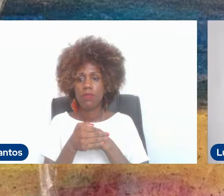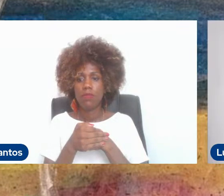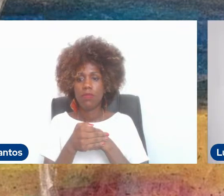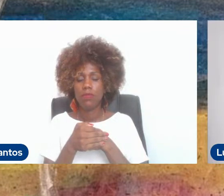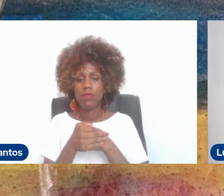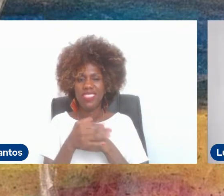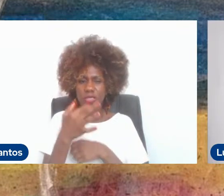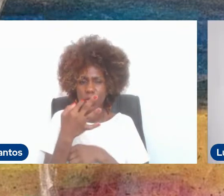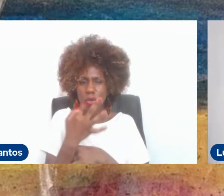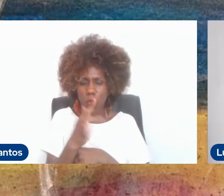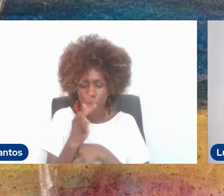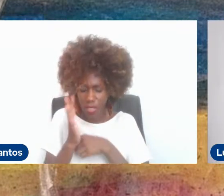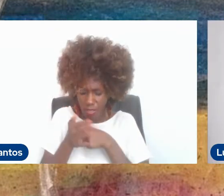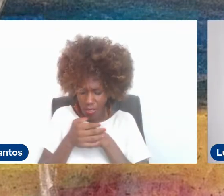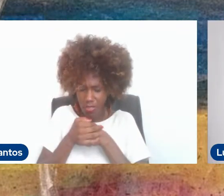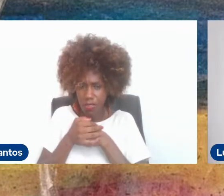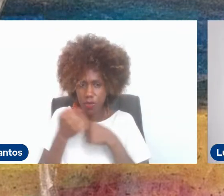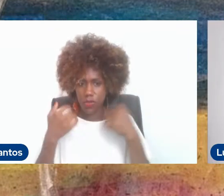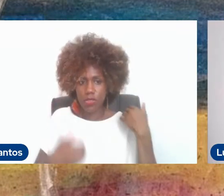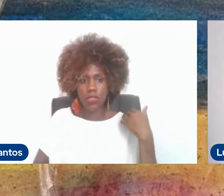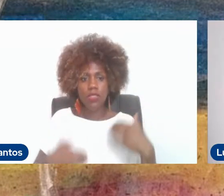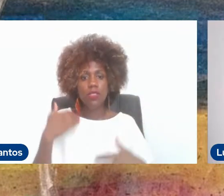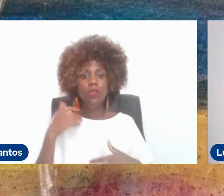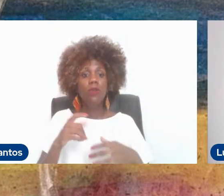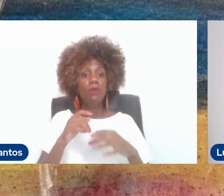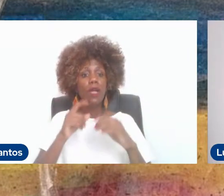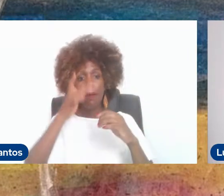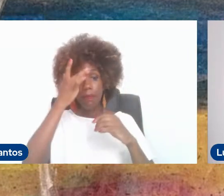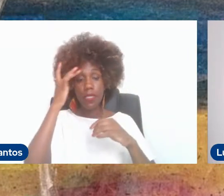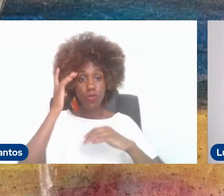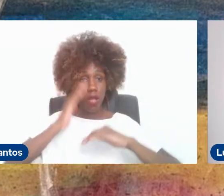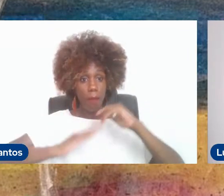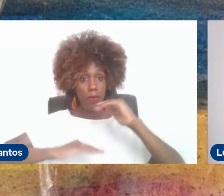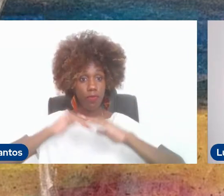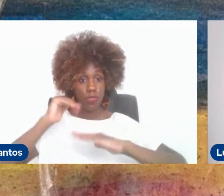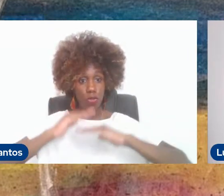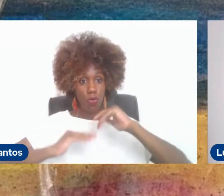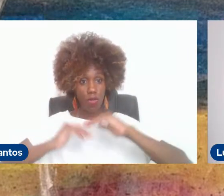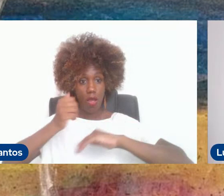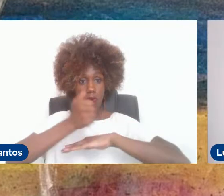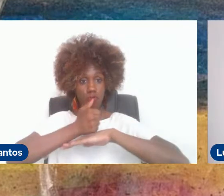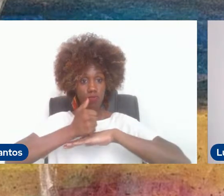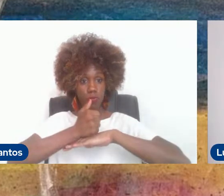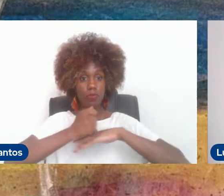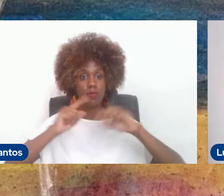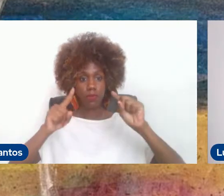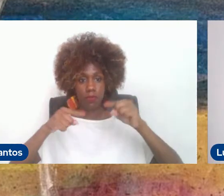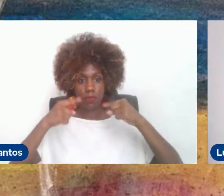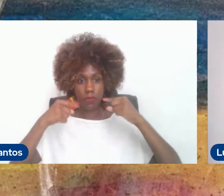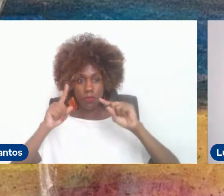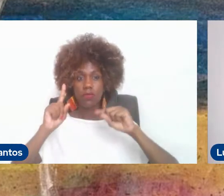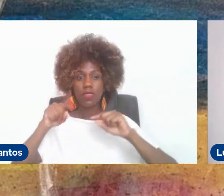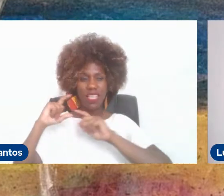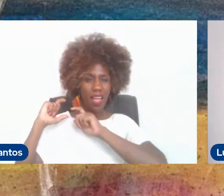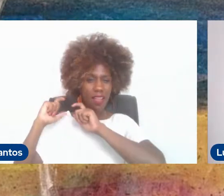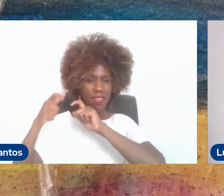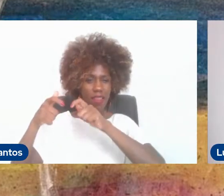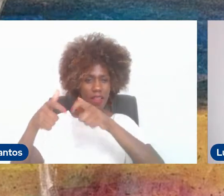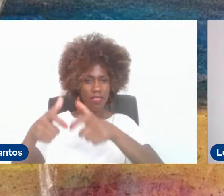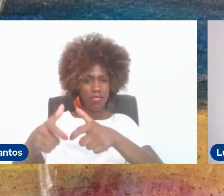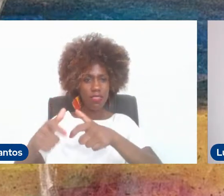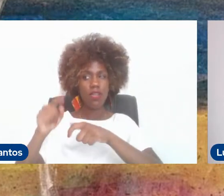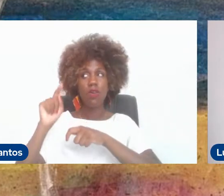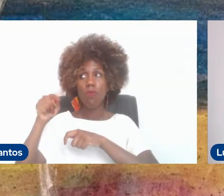Porque o músico tem uma tradição muito antiga de fazer uma